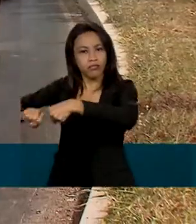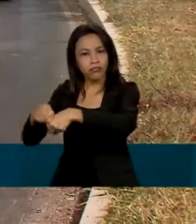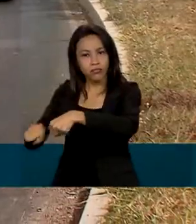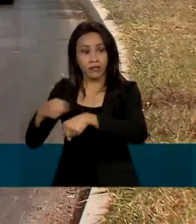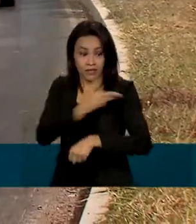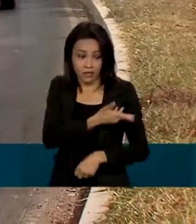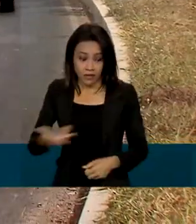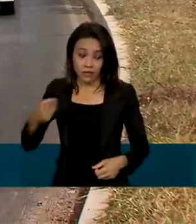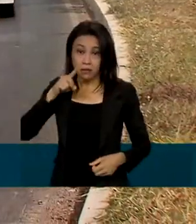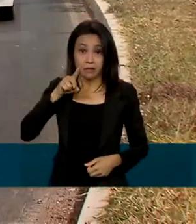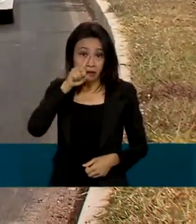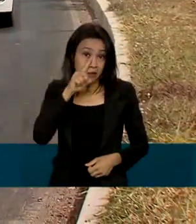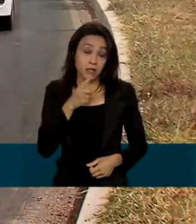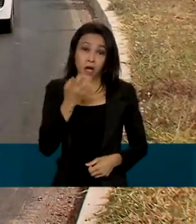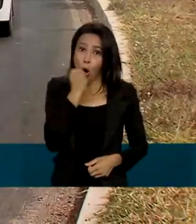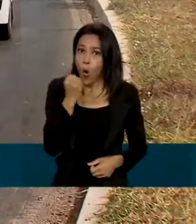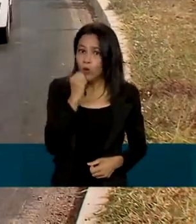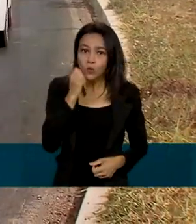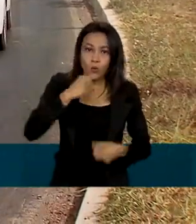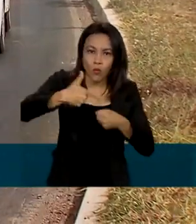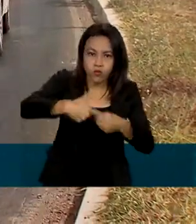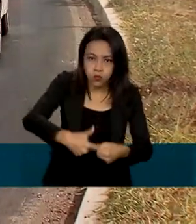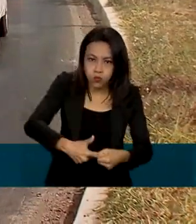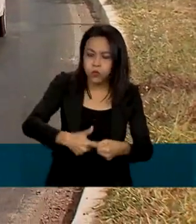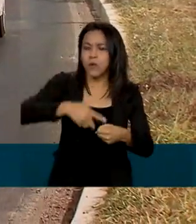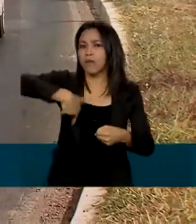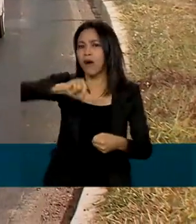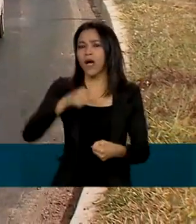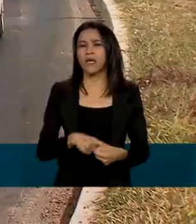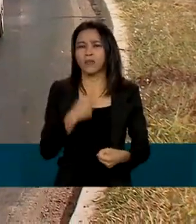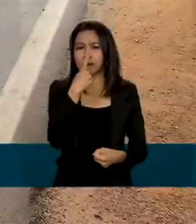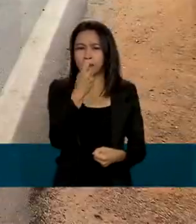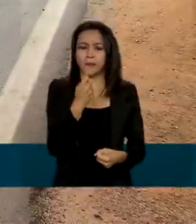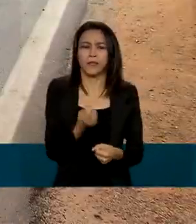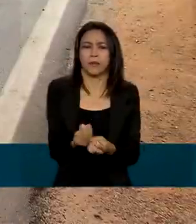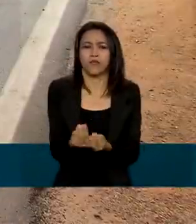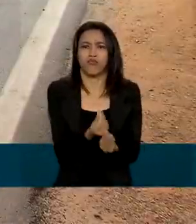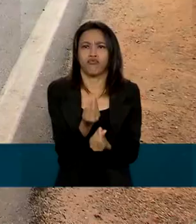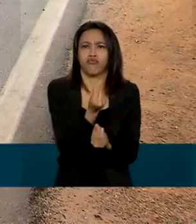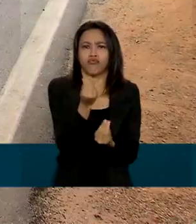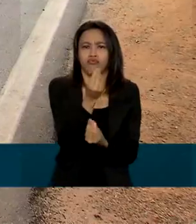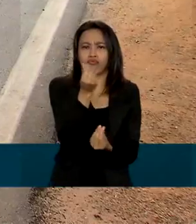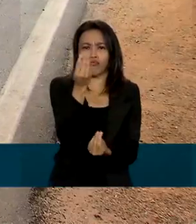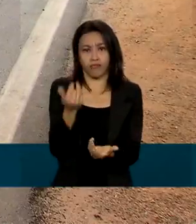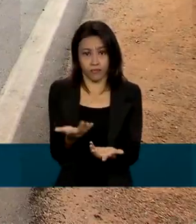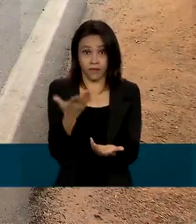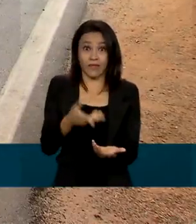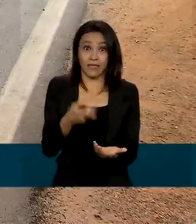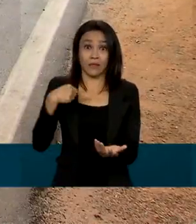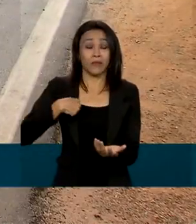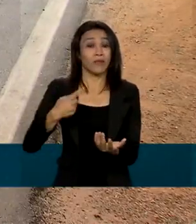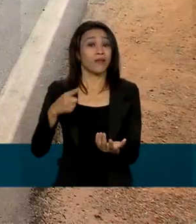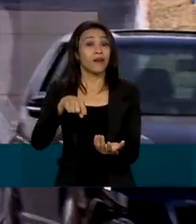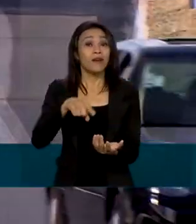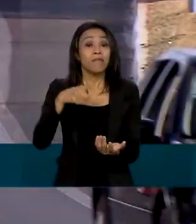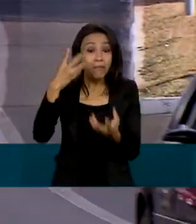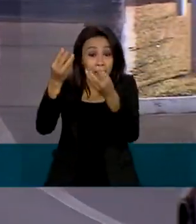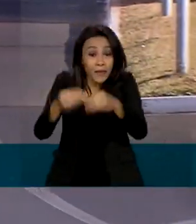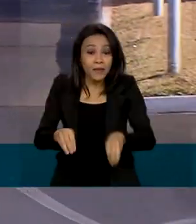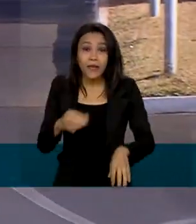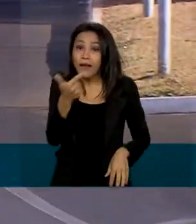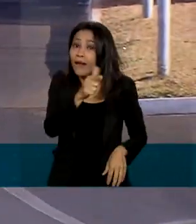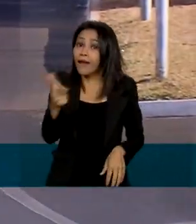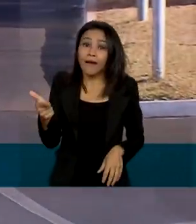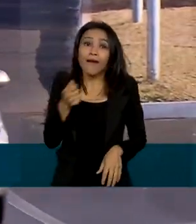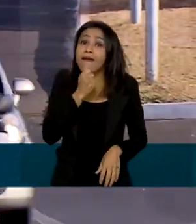consomem mais combustíveis e emitem mais gases poluentes, o que prejudica até quem não tem carro. Por